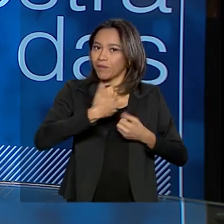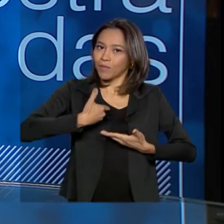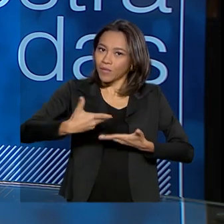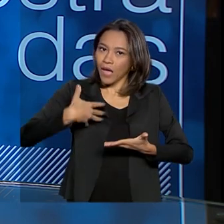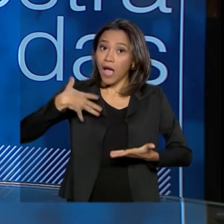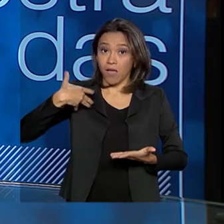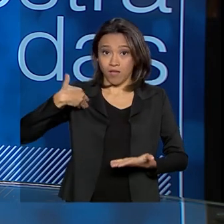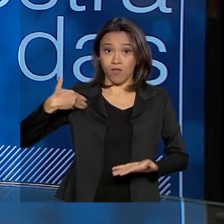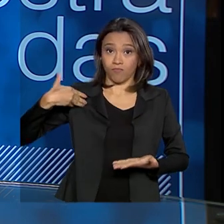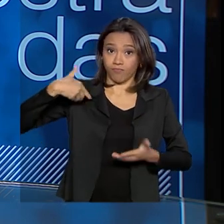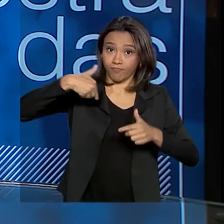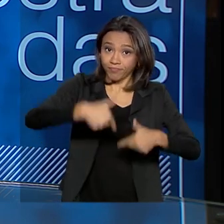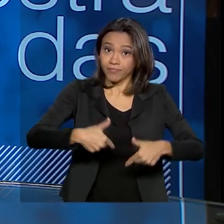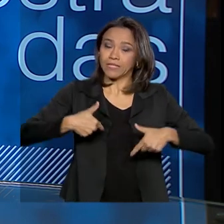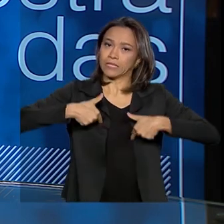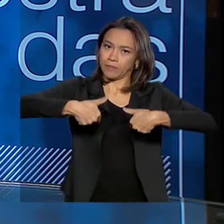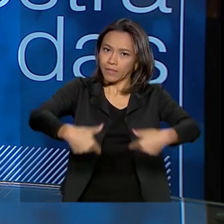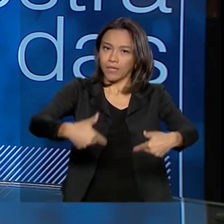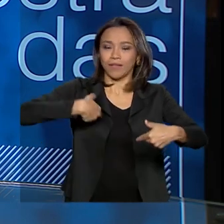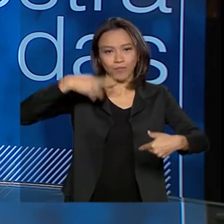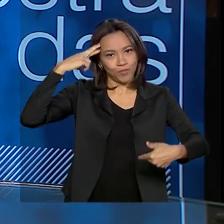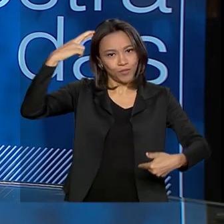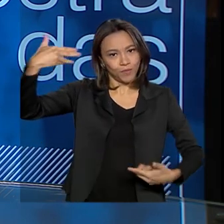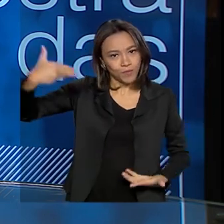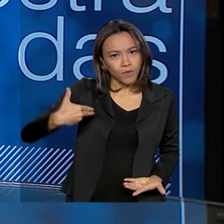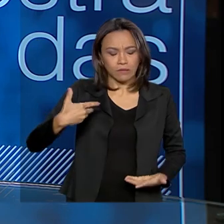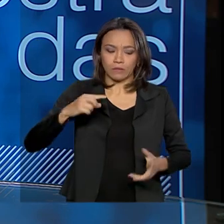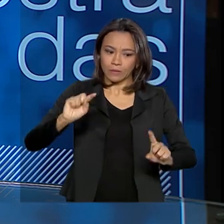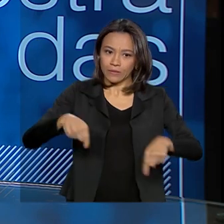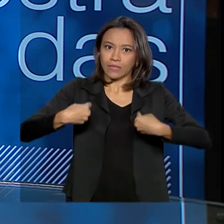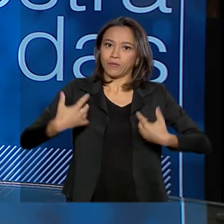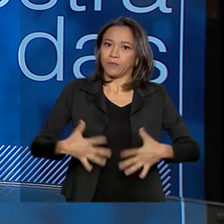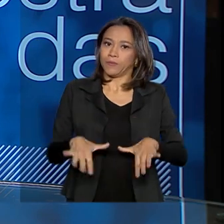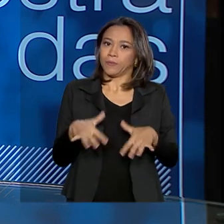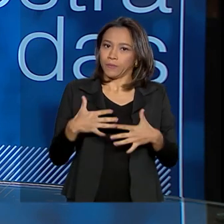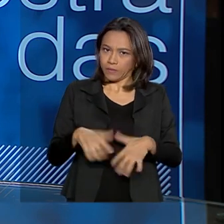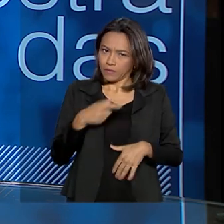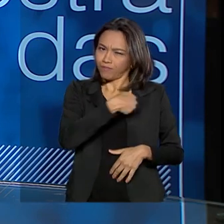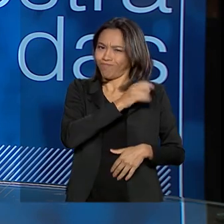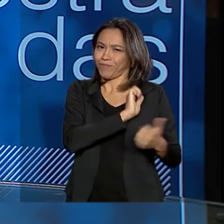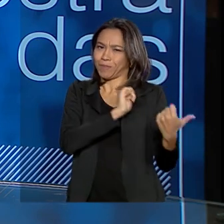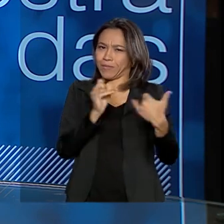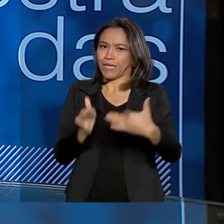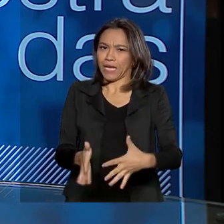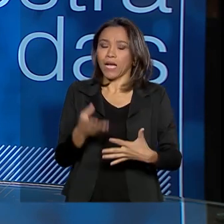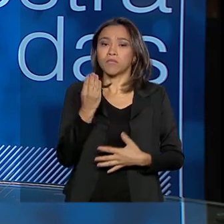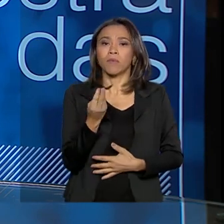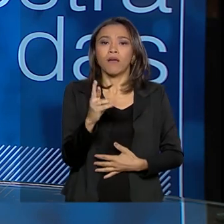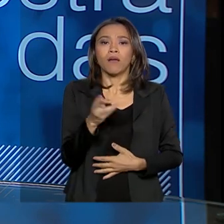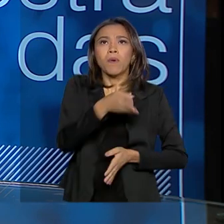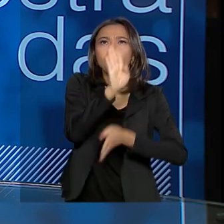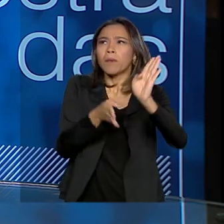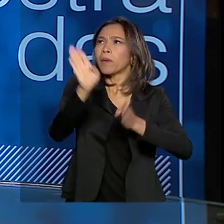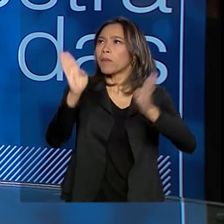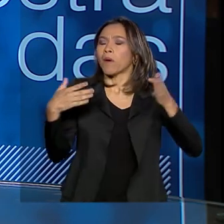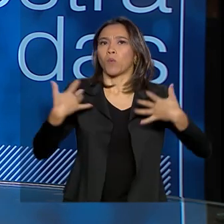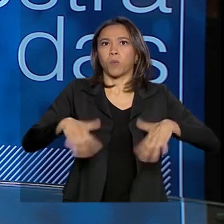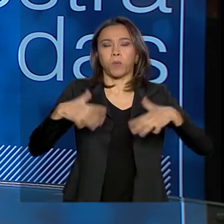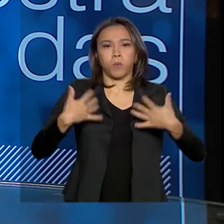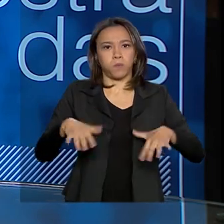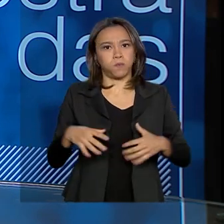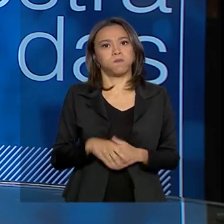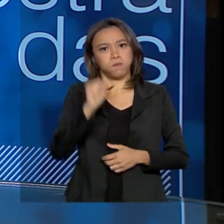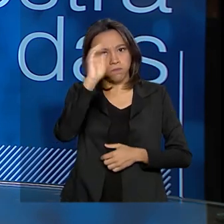a direção-geral da Polícia Rodoviária Federal. Um grande desafio. Como você colocou, a malha rodoviária nossa é intensa.